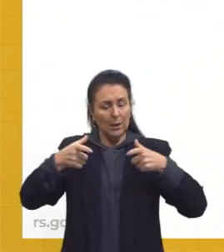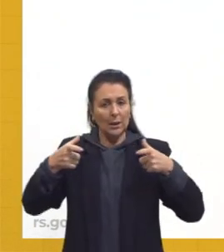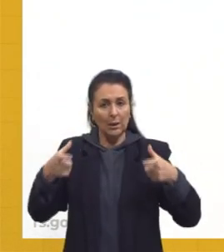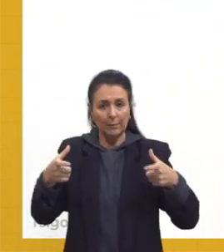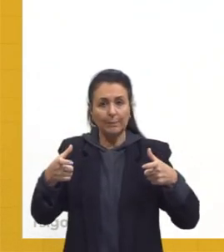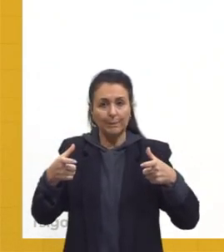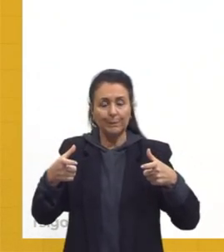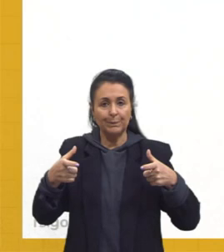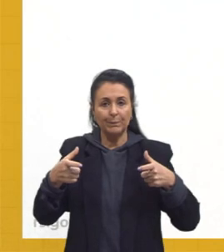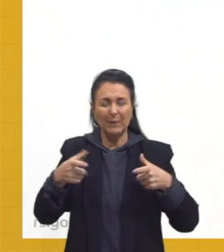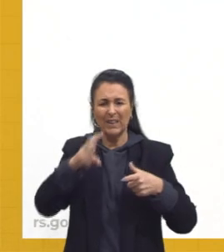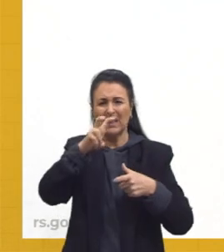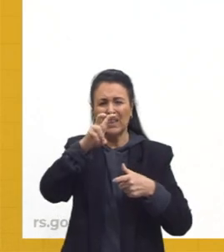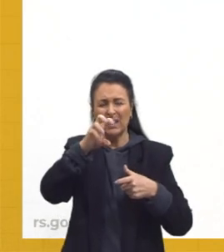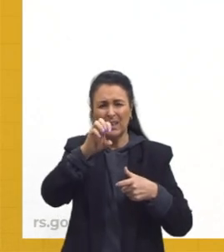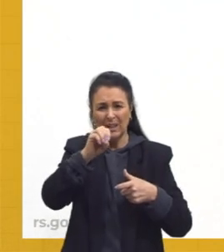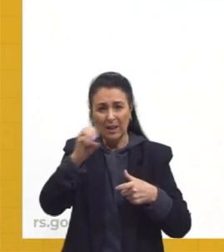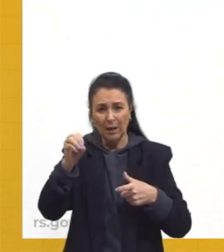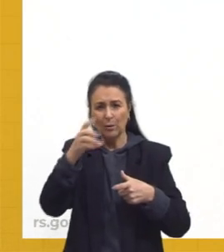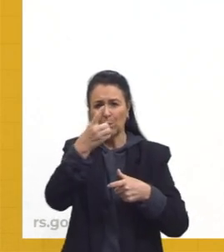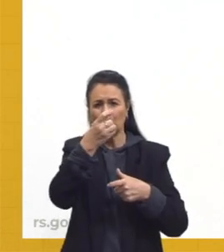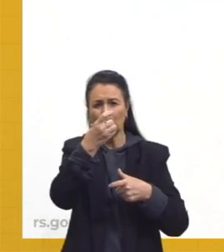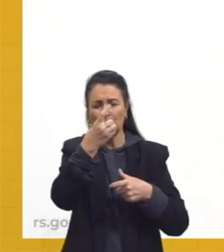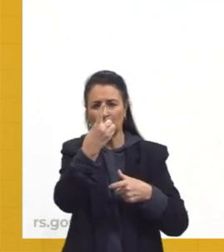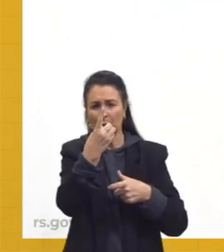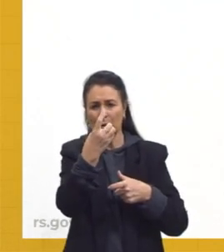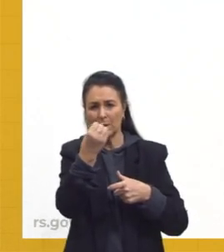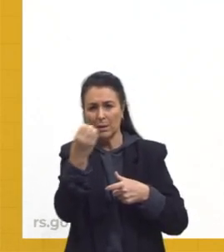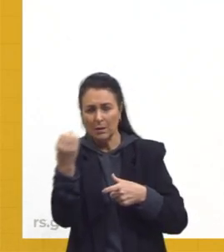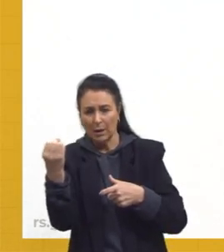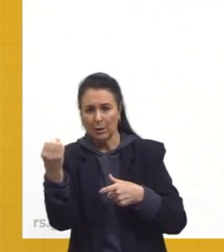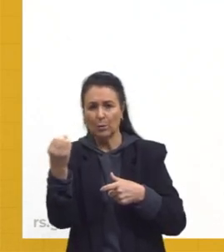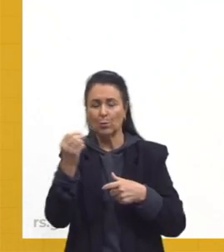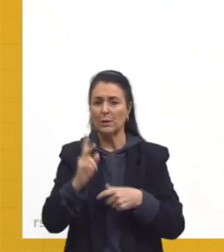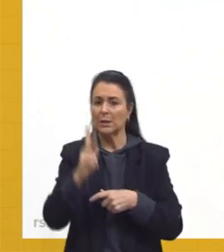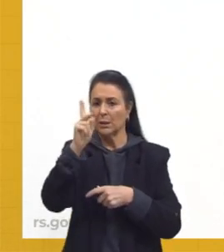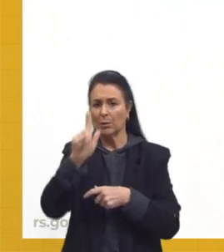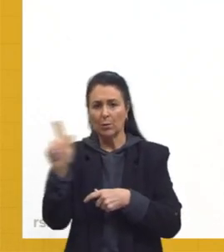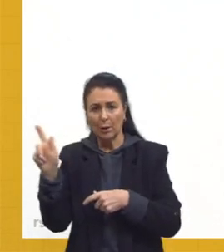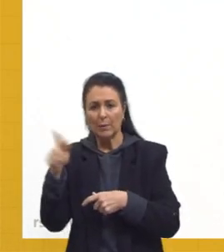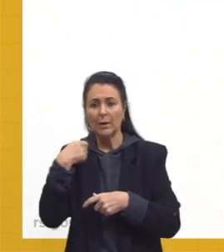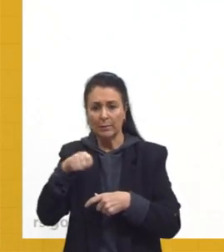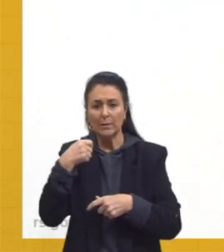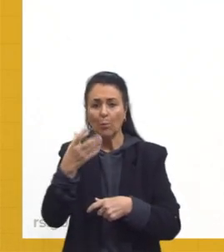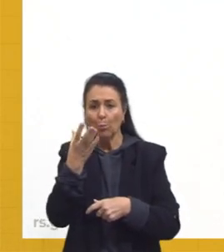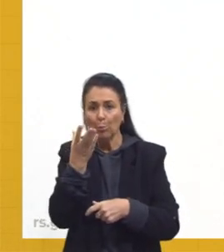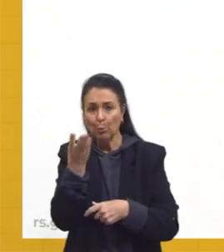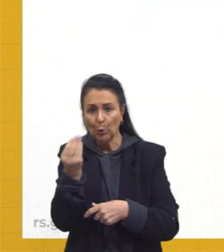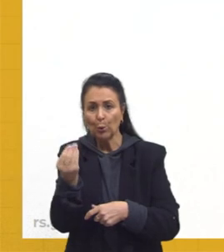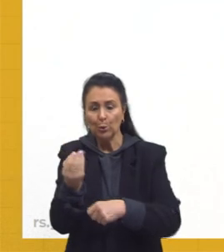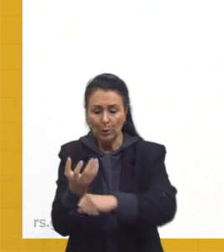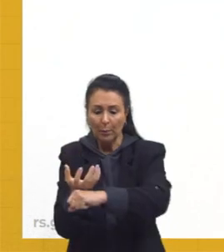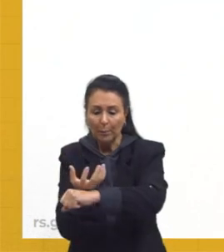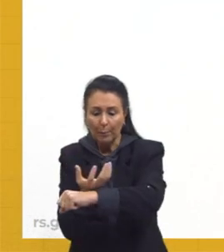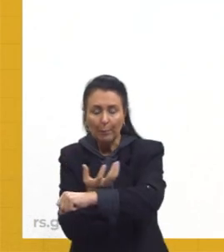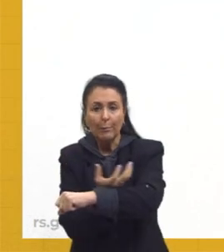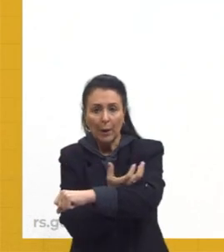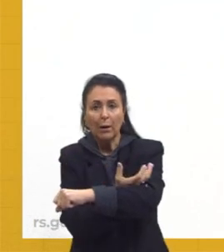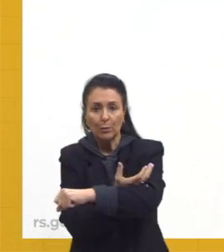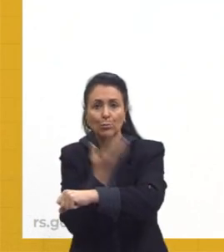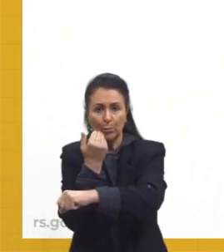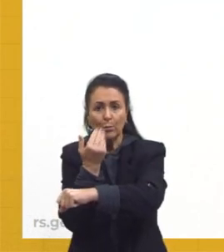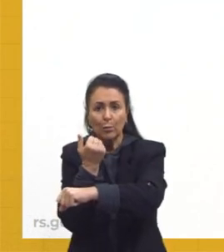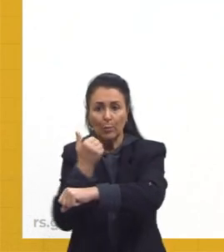500, 600 quilos, e ele precisa aí de uma quantidade enorme de pasto pra poder, né, ficar pesado.